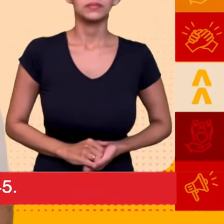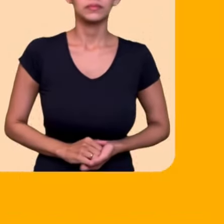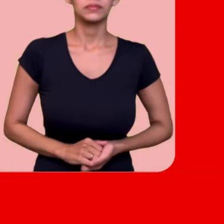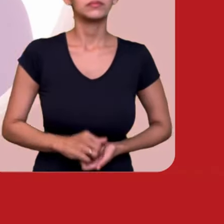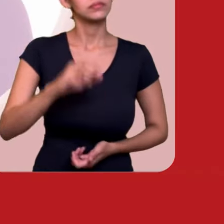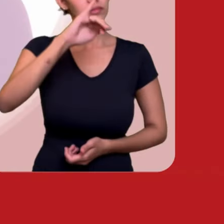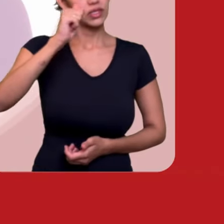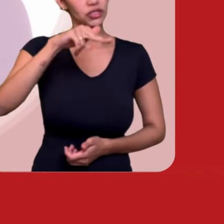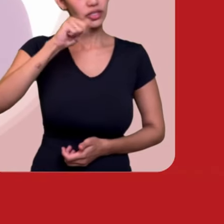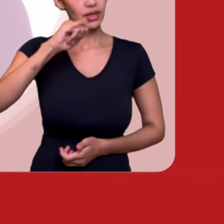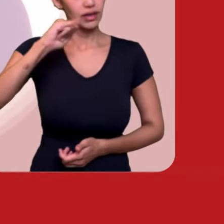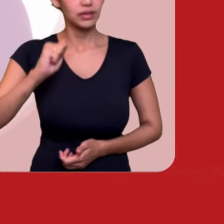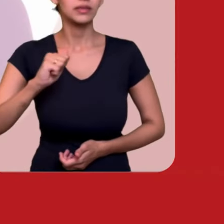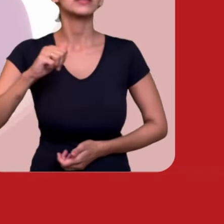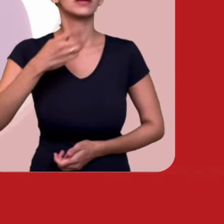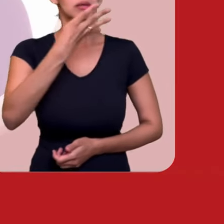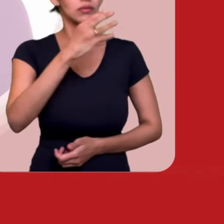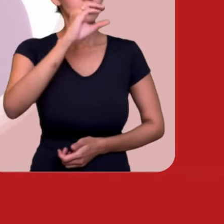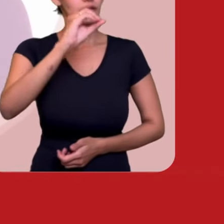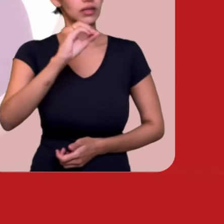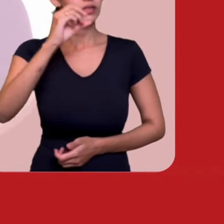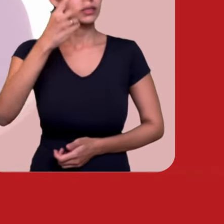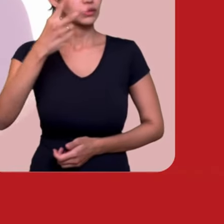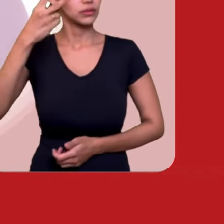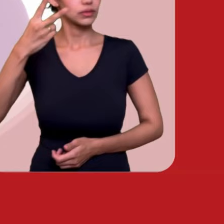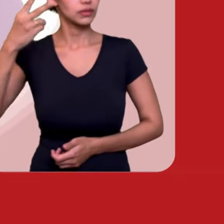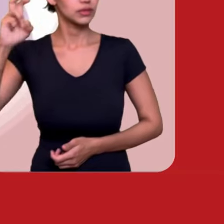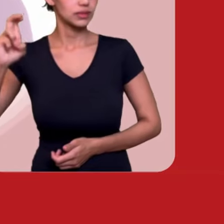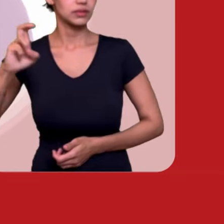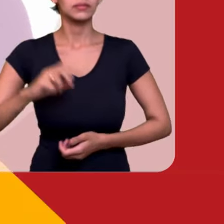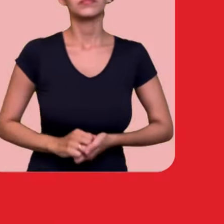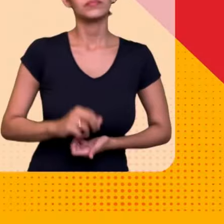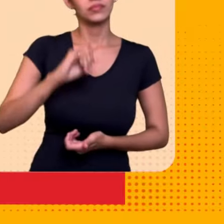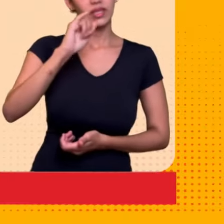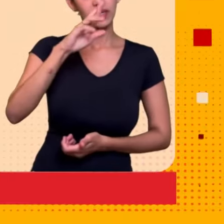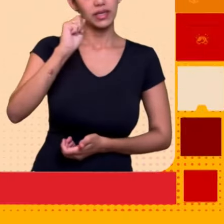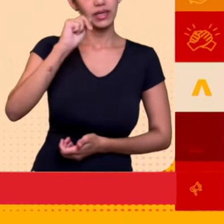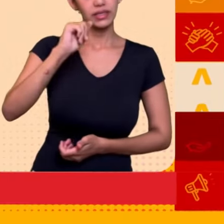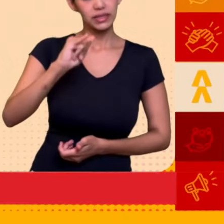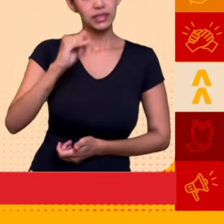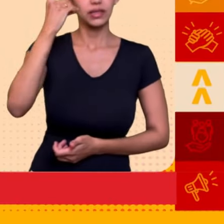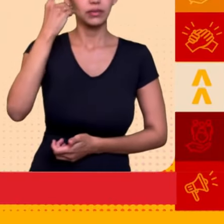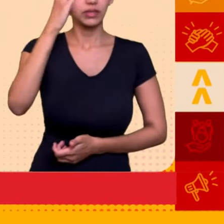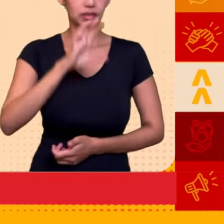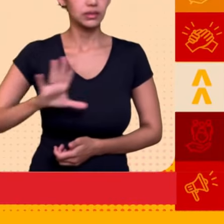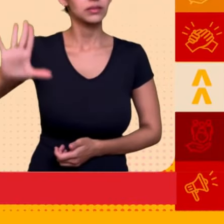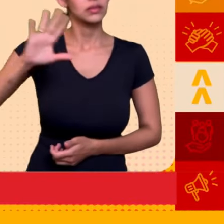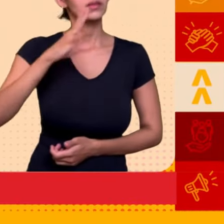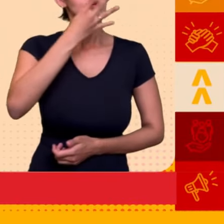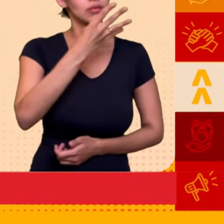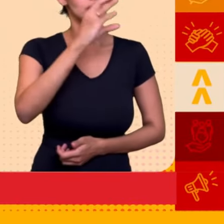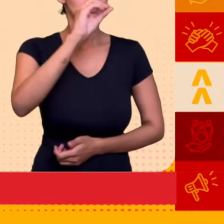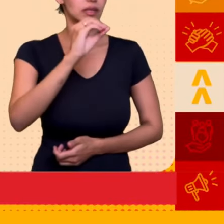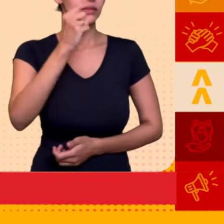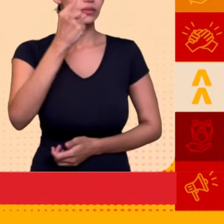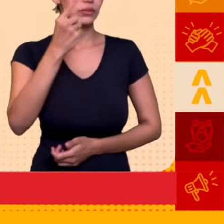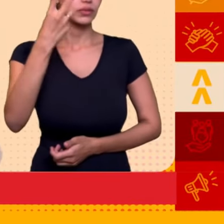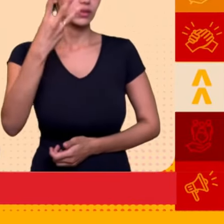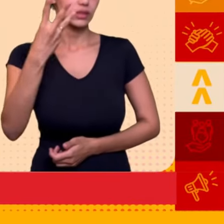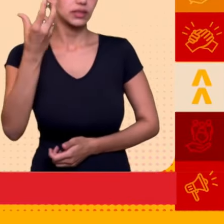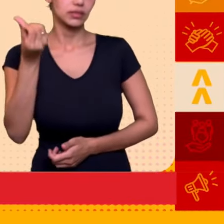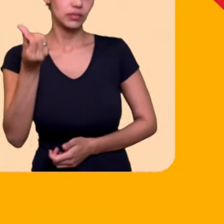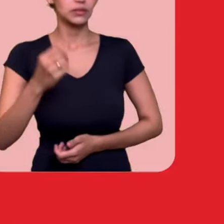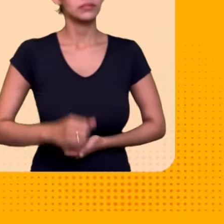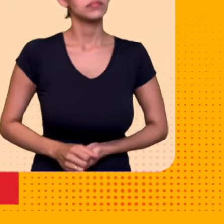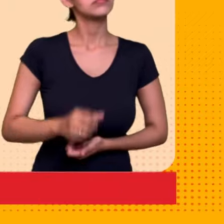-4-5. Janaína Almeida, 40-2-2-5. Eraci Pimentel, deputada estadual, 40